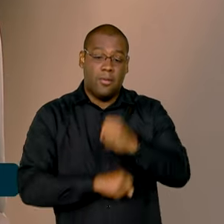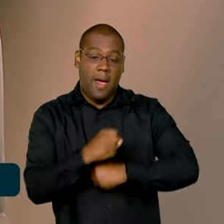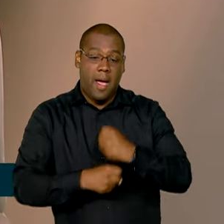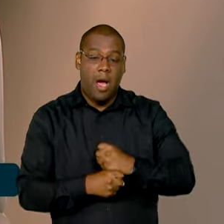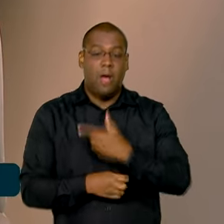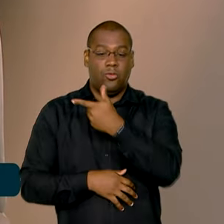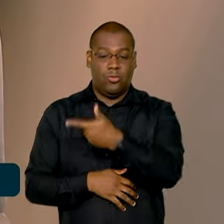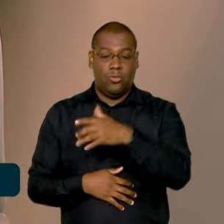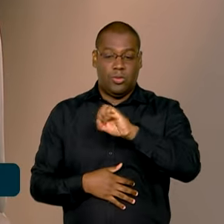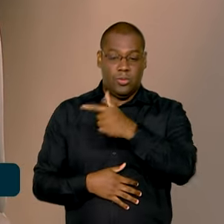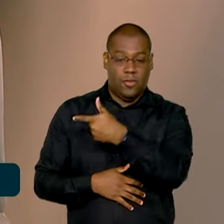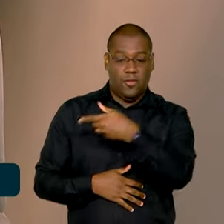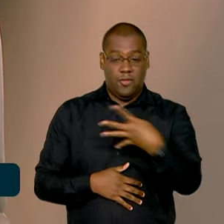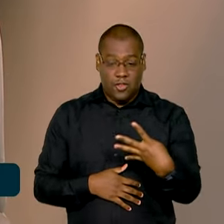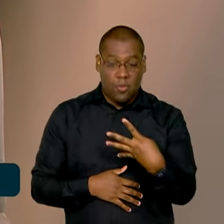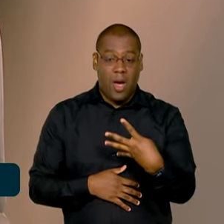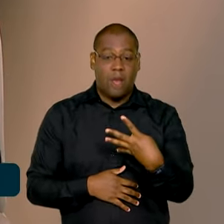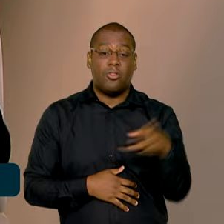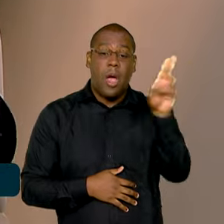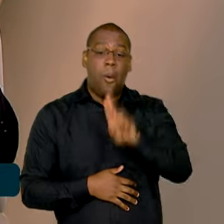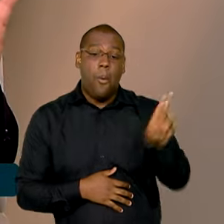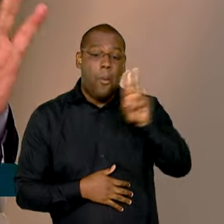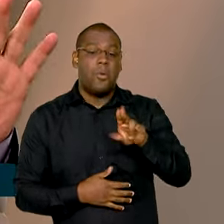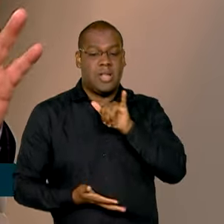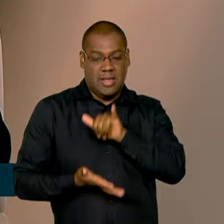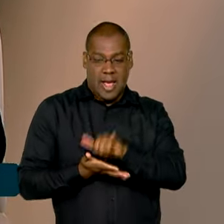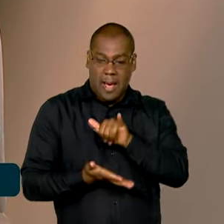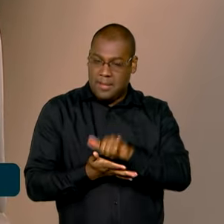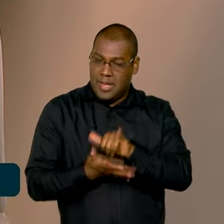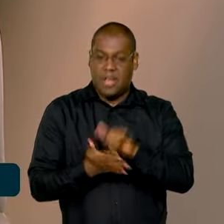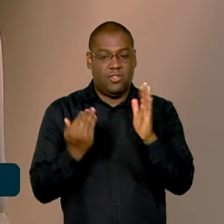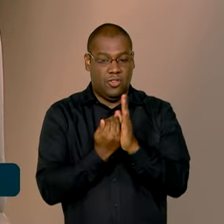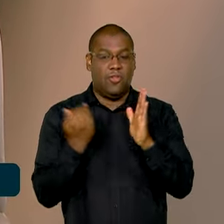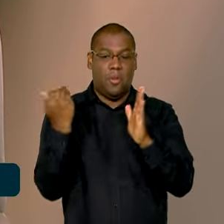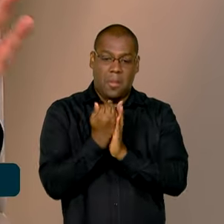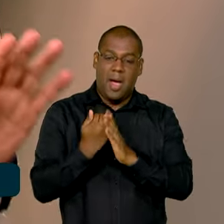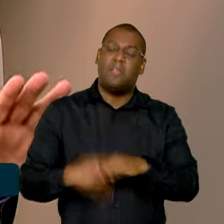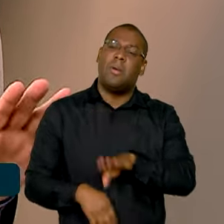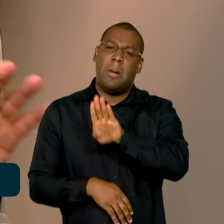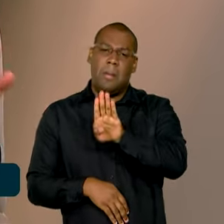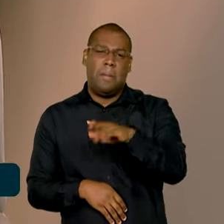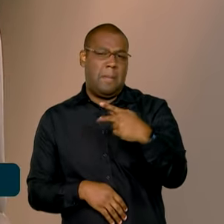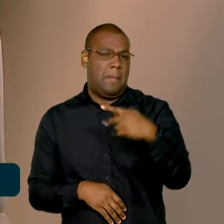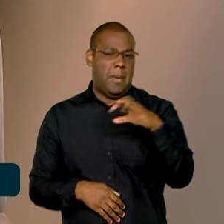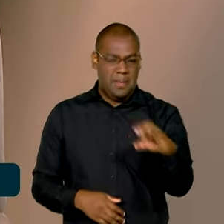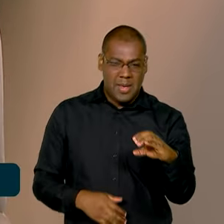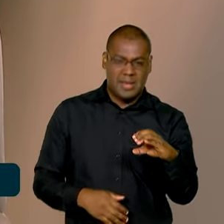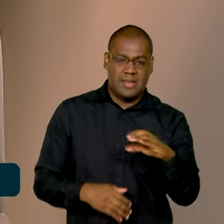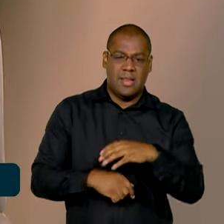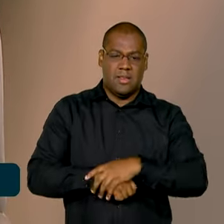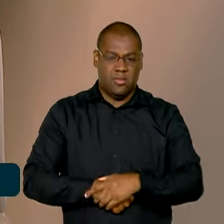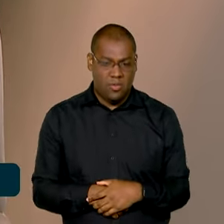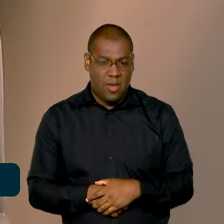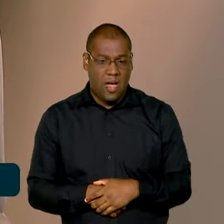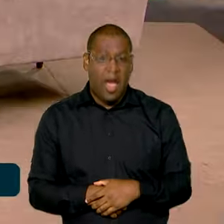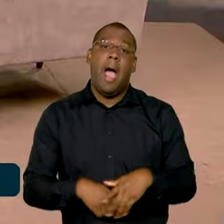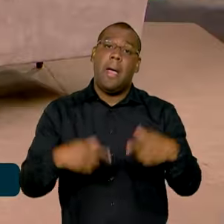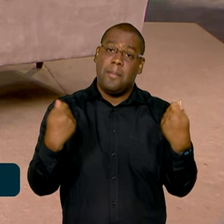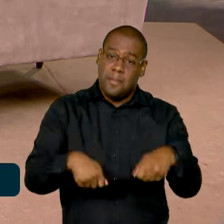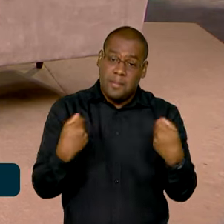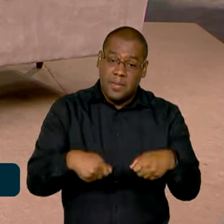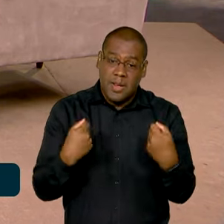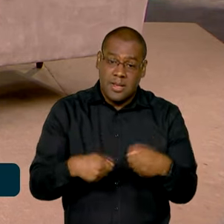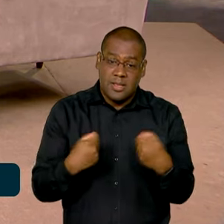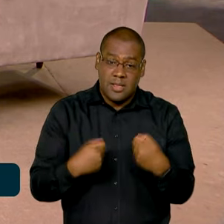incapacidade temporária, os bábitos. Sim. A aposentadoria, o BPC Loas, demanda perícia e a perícia também. Nós queremos